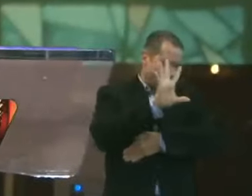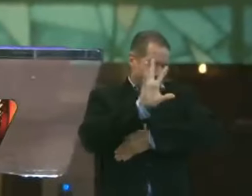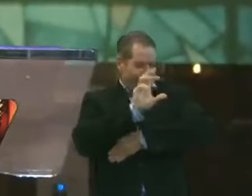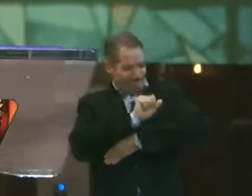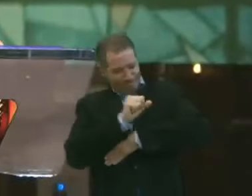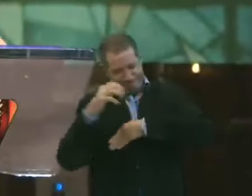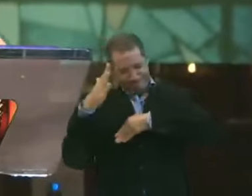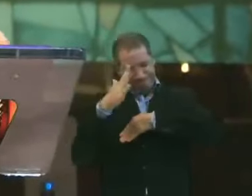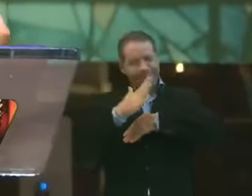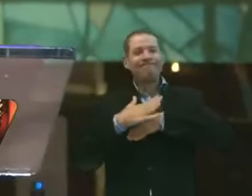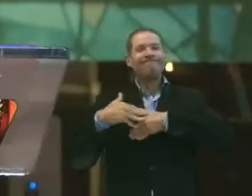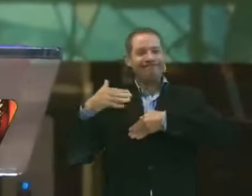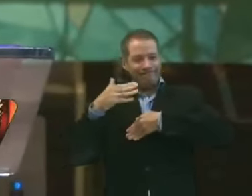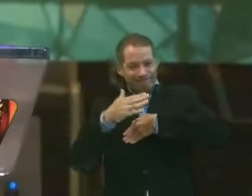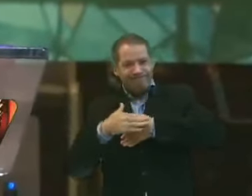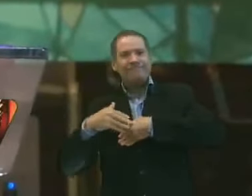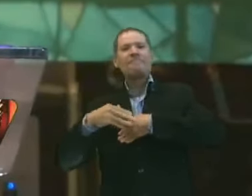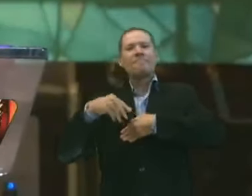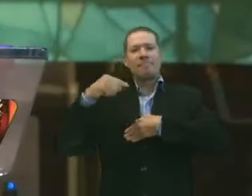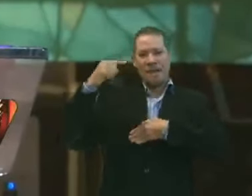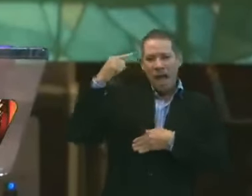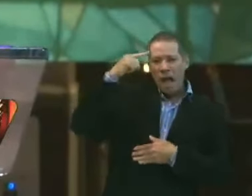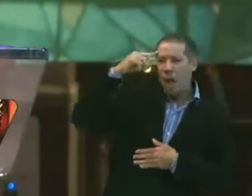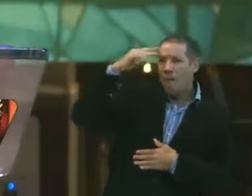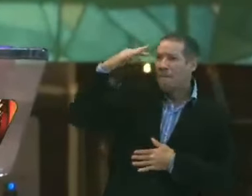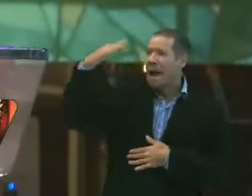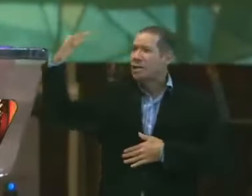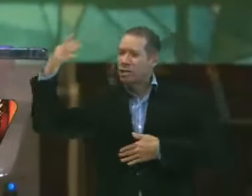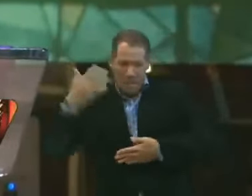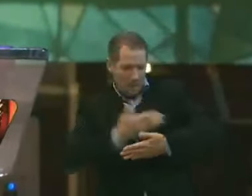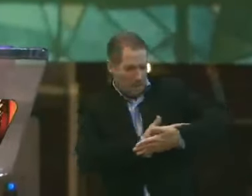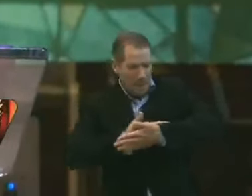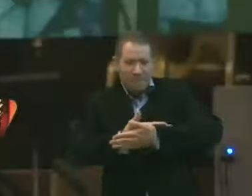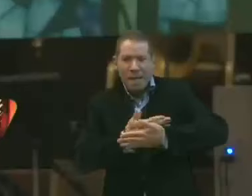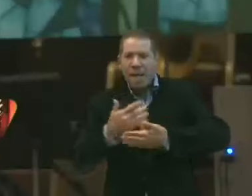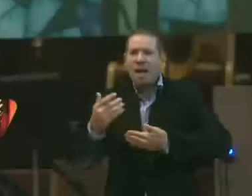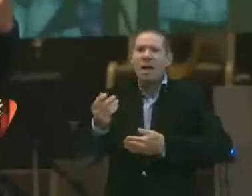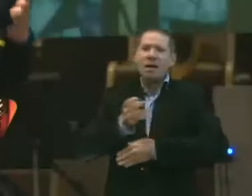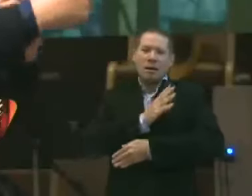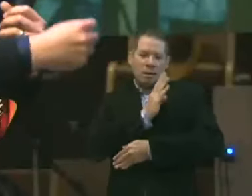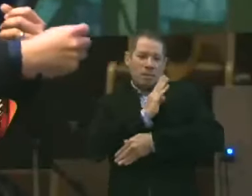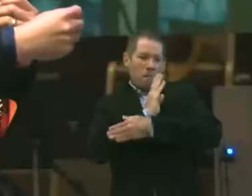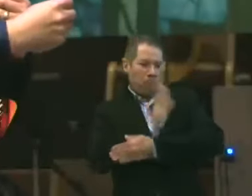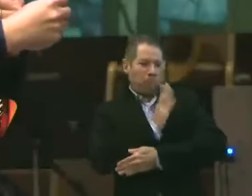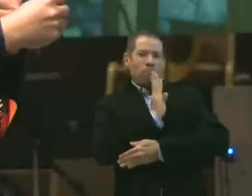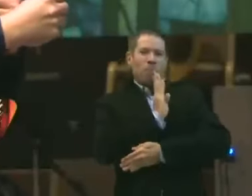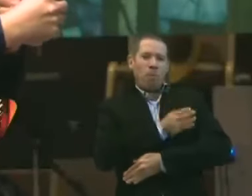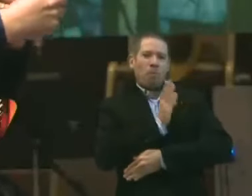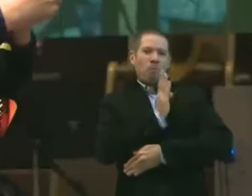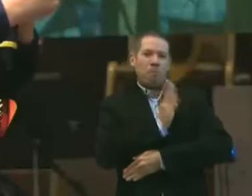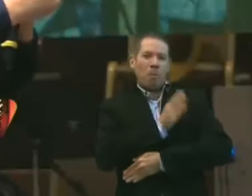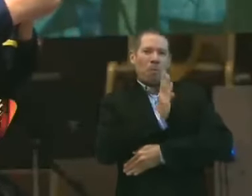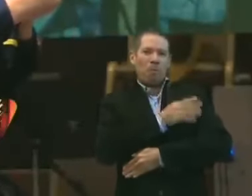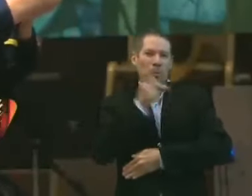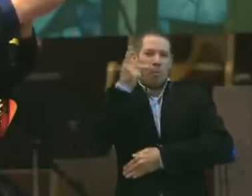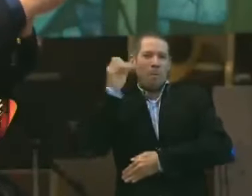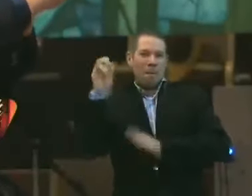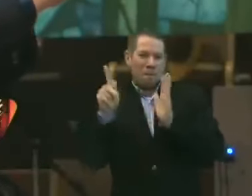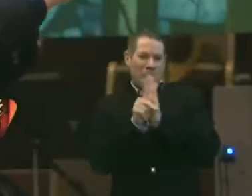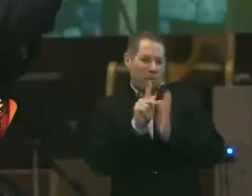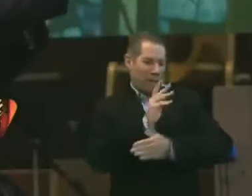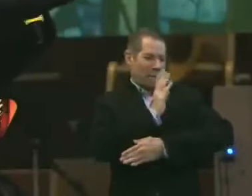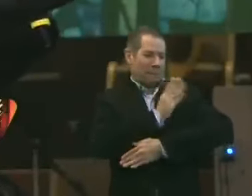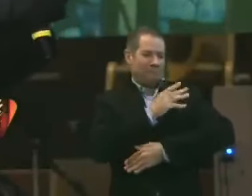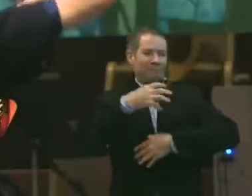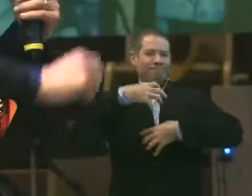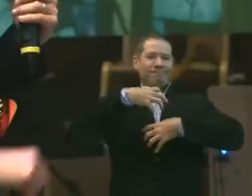criancinha. Que eu fiquei imaginando aquele bebê ouvindo a batida do coração do pai. E sentindo como se